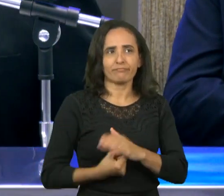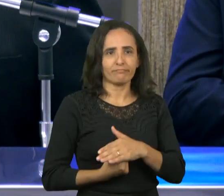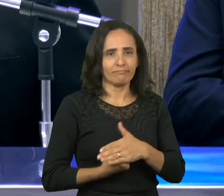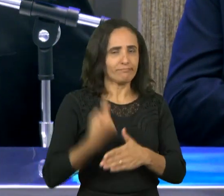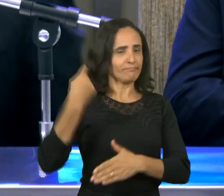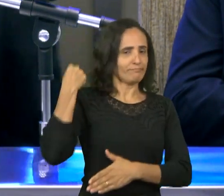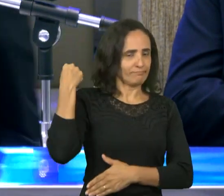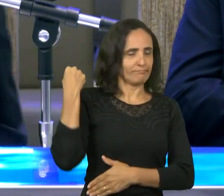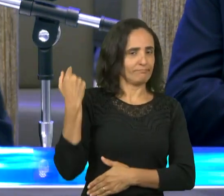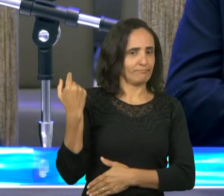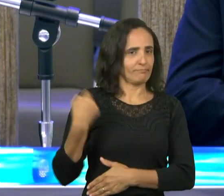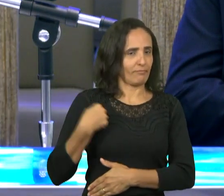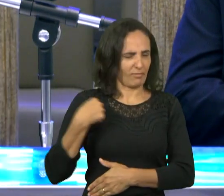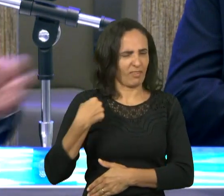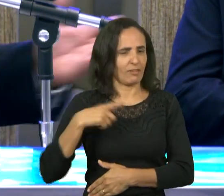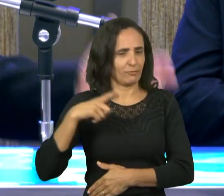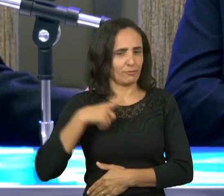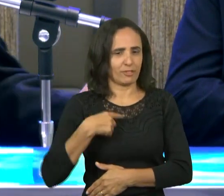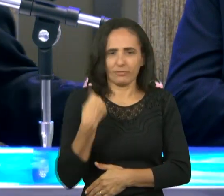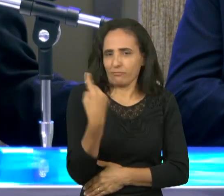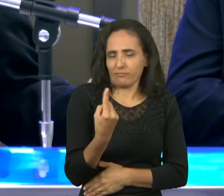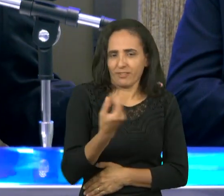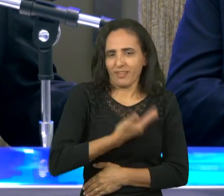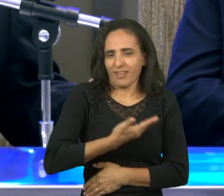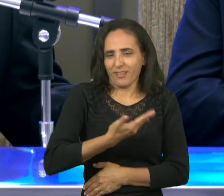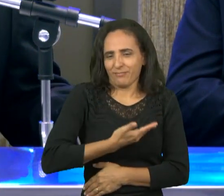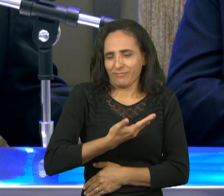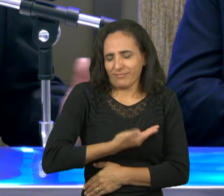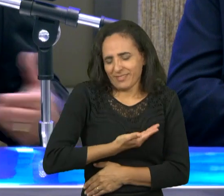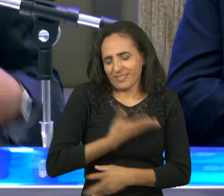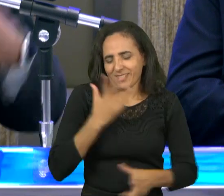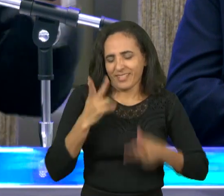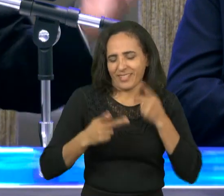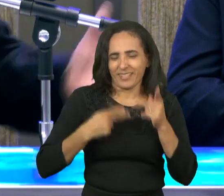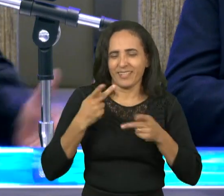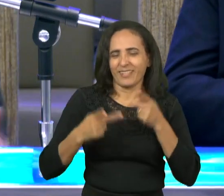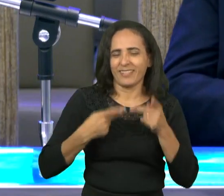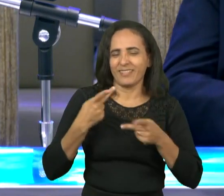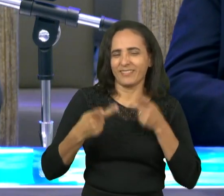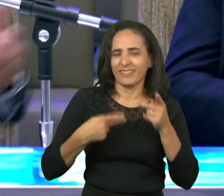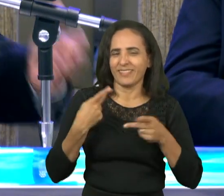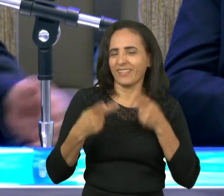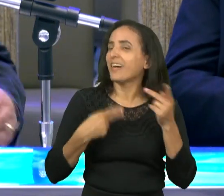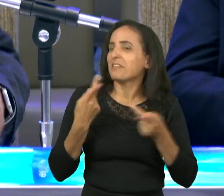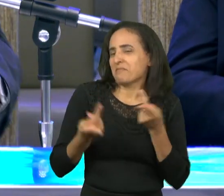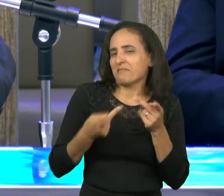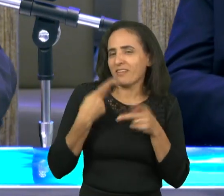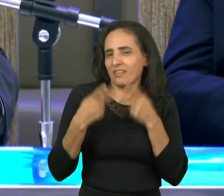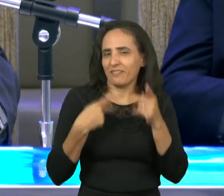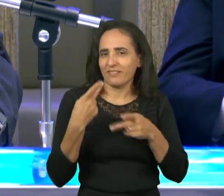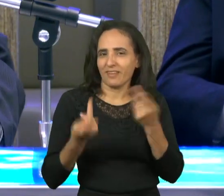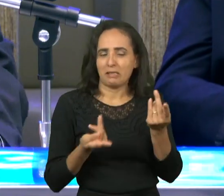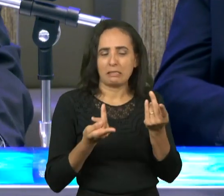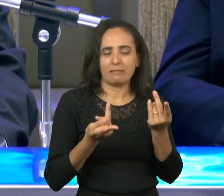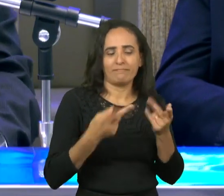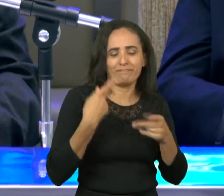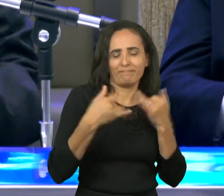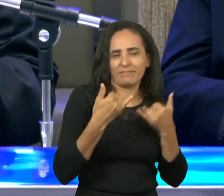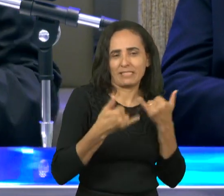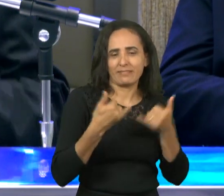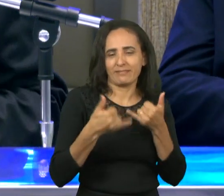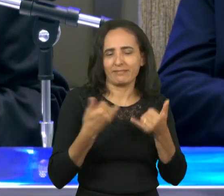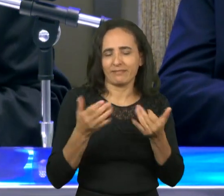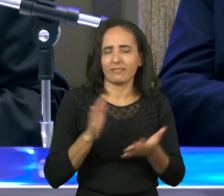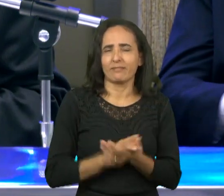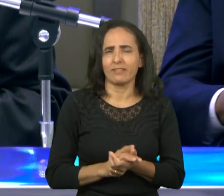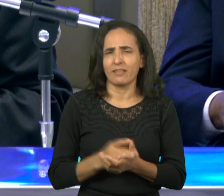amigo que eu acredito que ele disse isso em um tom jocoso em um tom de brincadeira mas ele disse